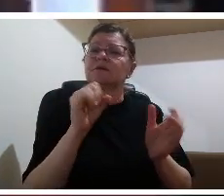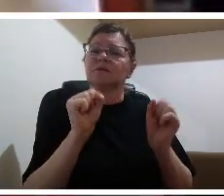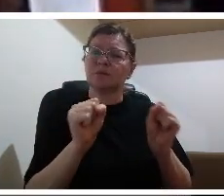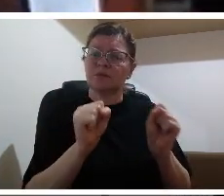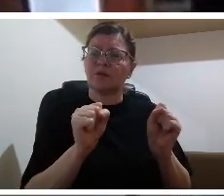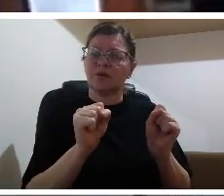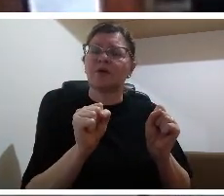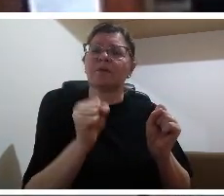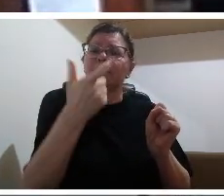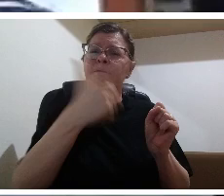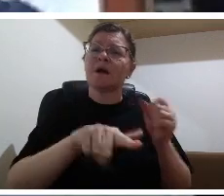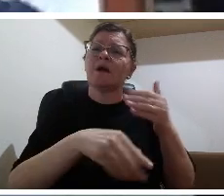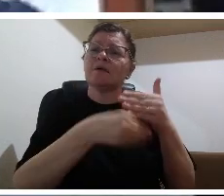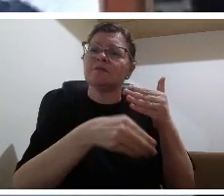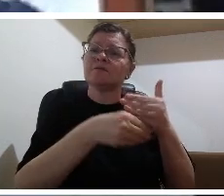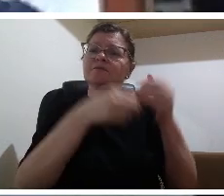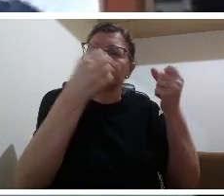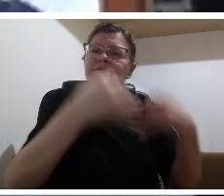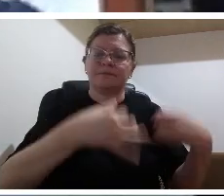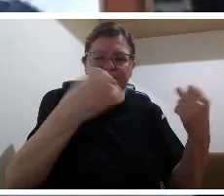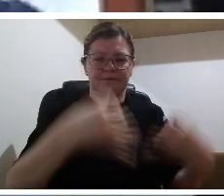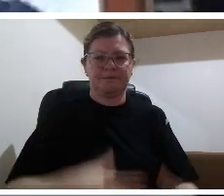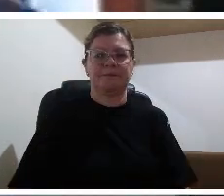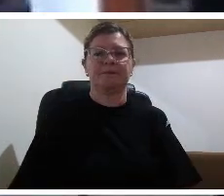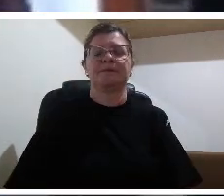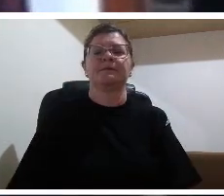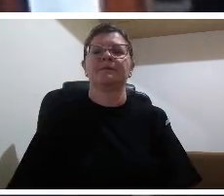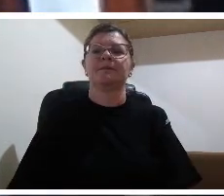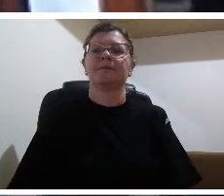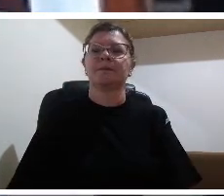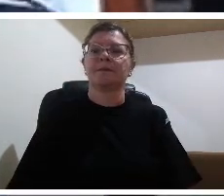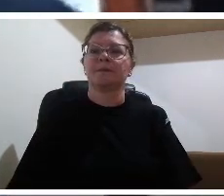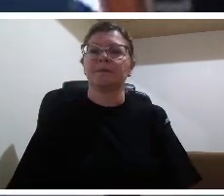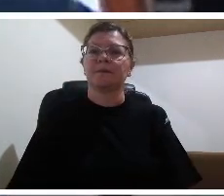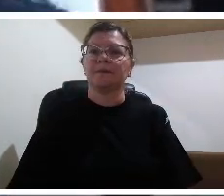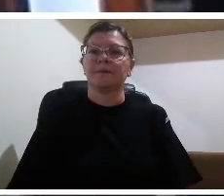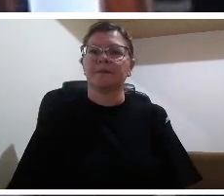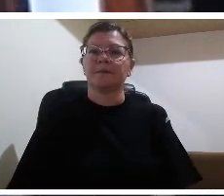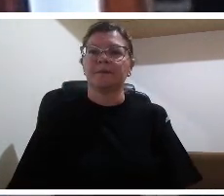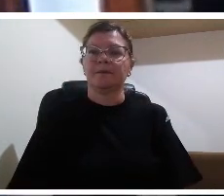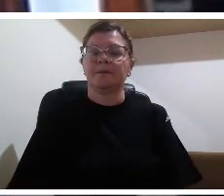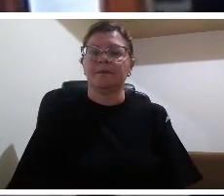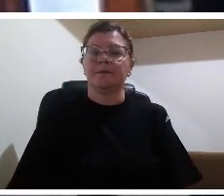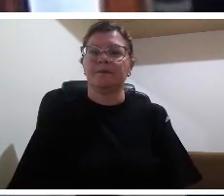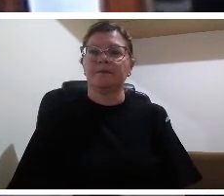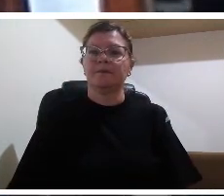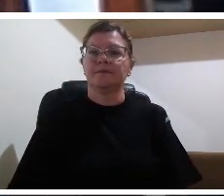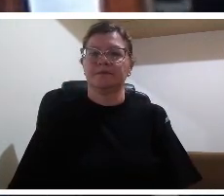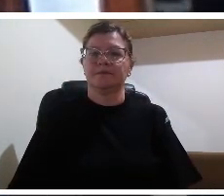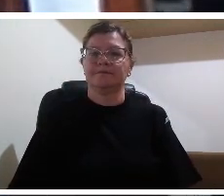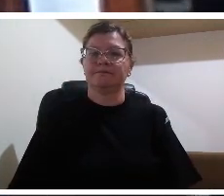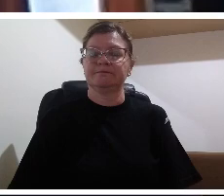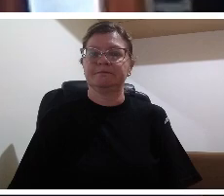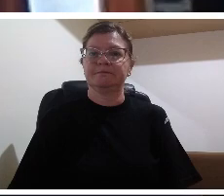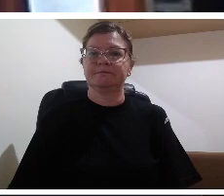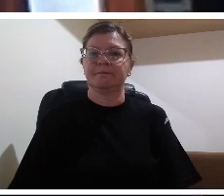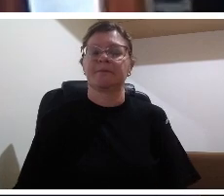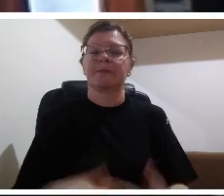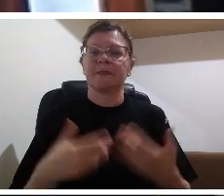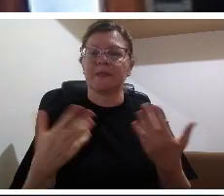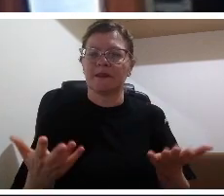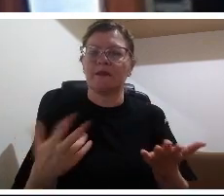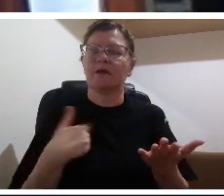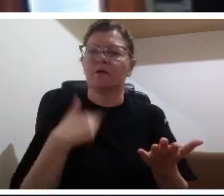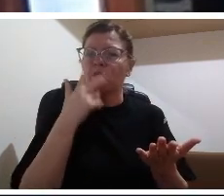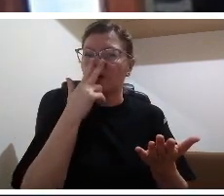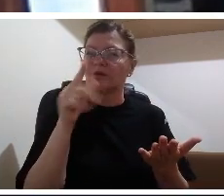bem eu acho que a questão que você levanta de fato é significativa porque o que